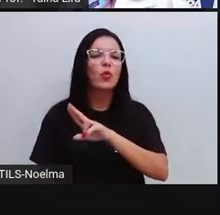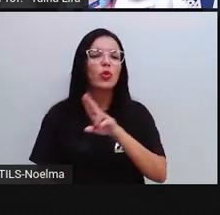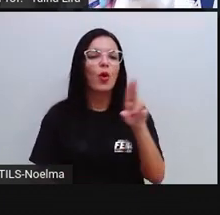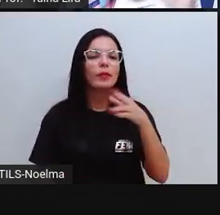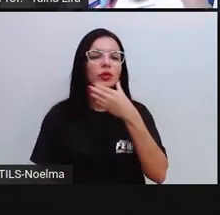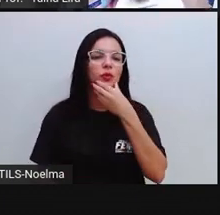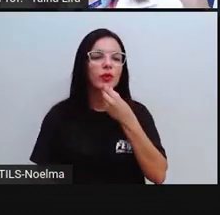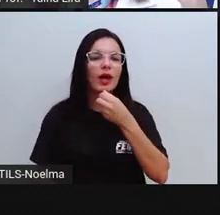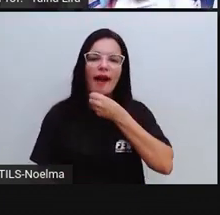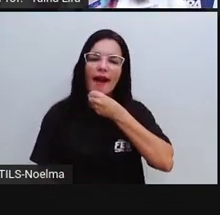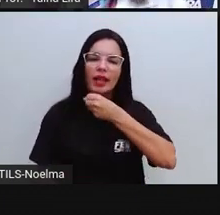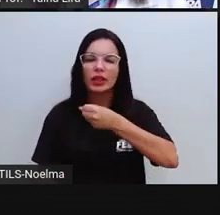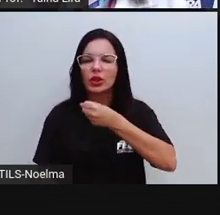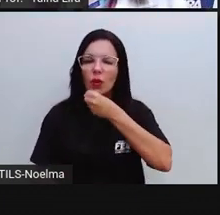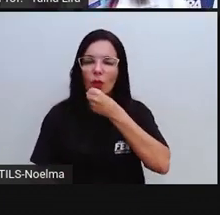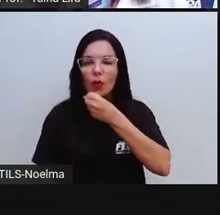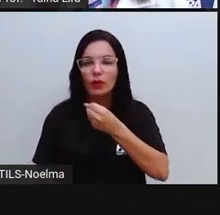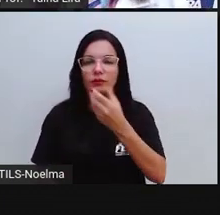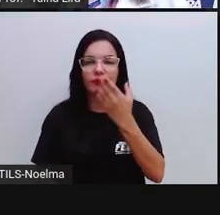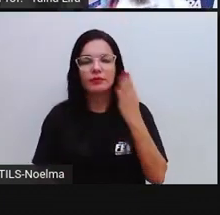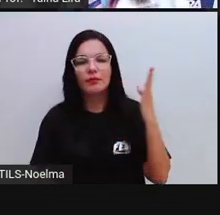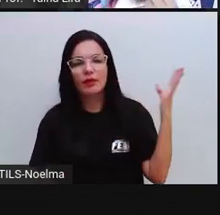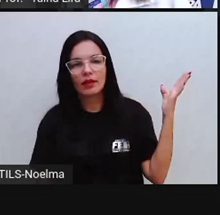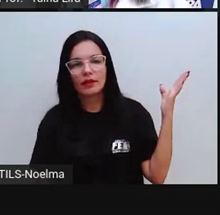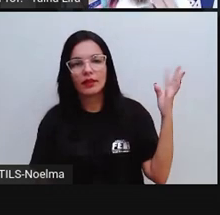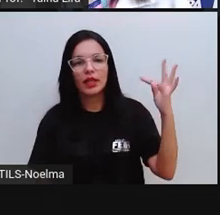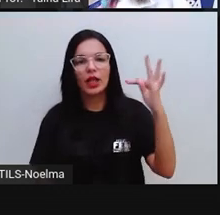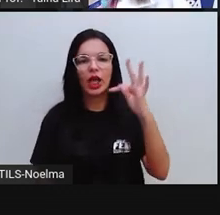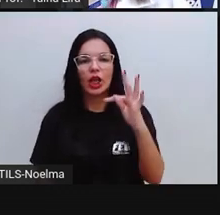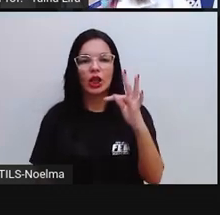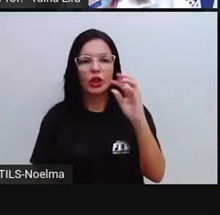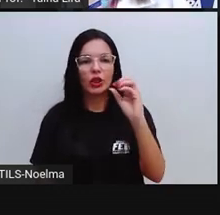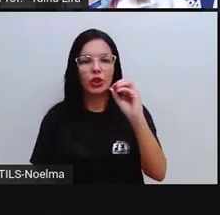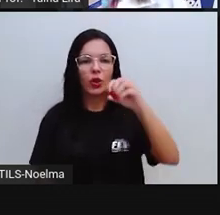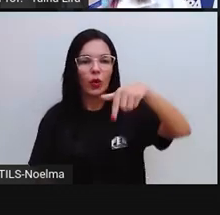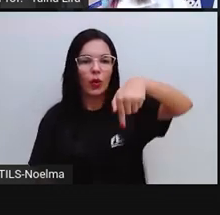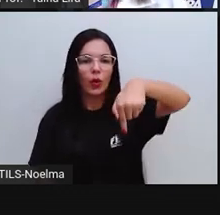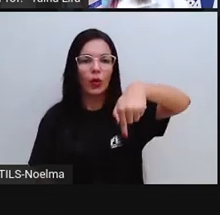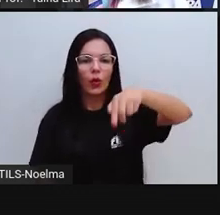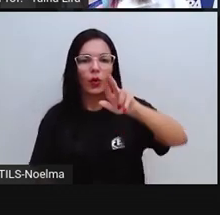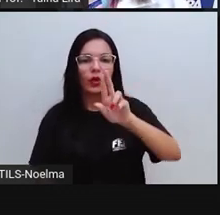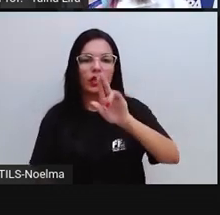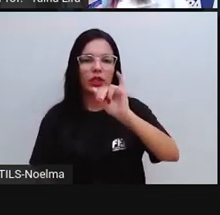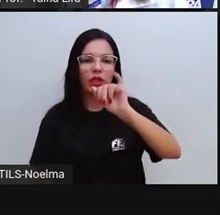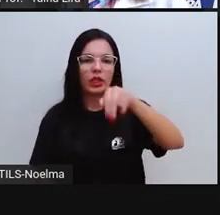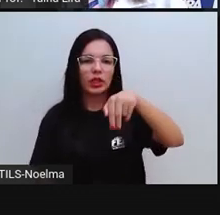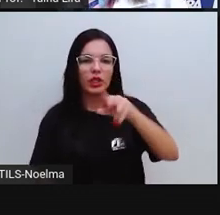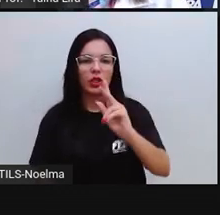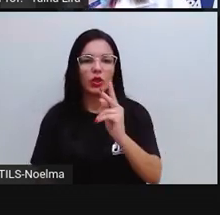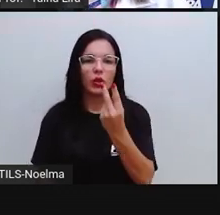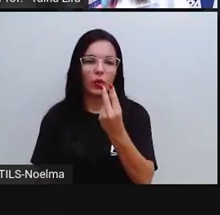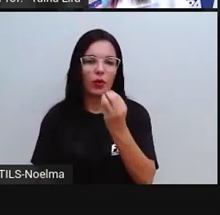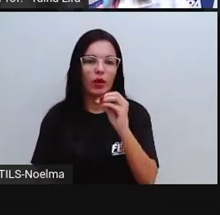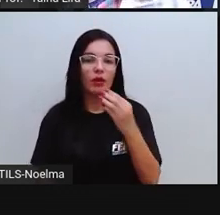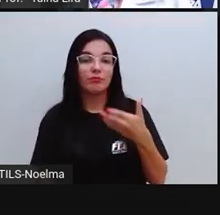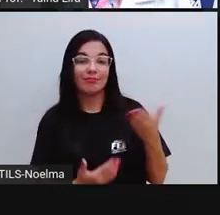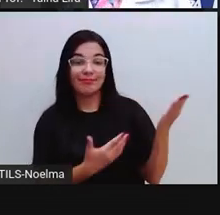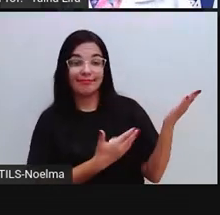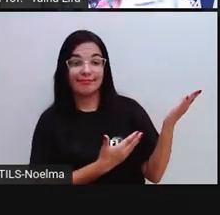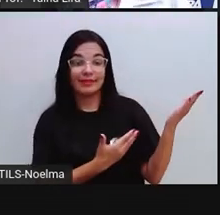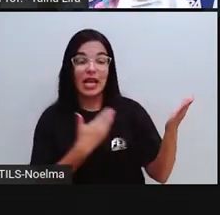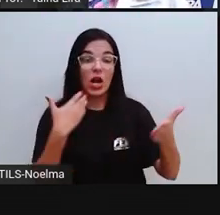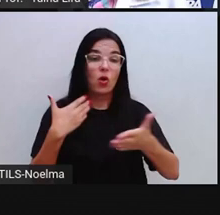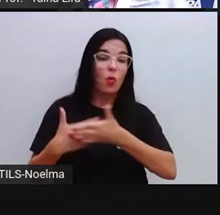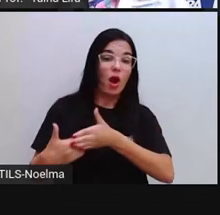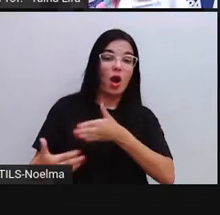do nosso cantor, tá, toquinho, qualquer. Então,